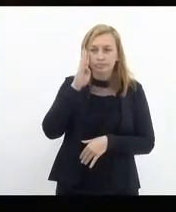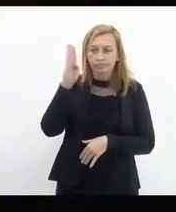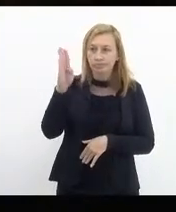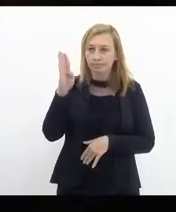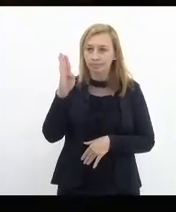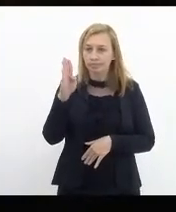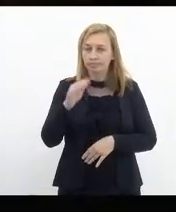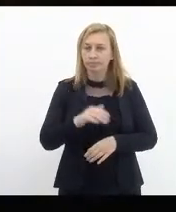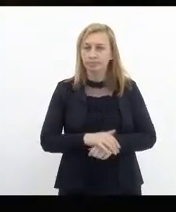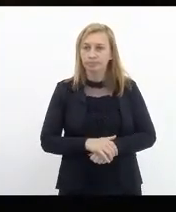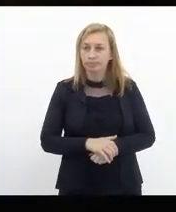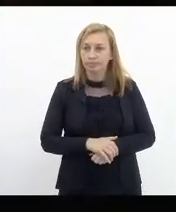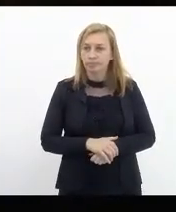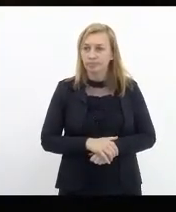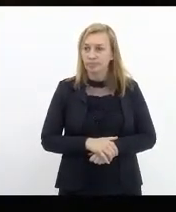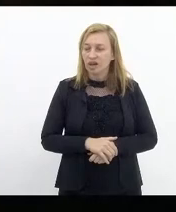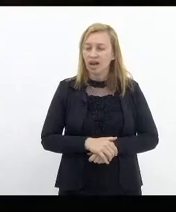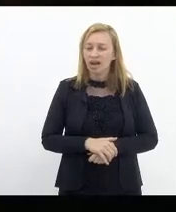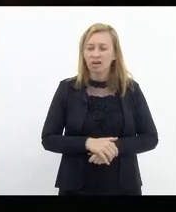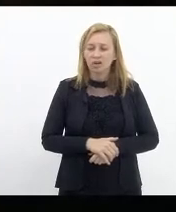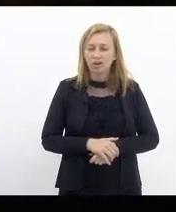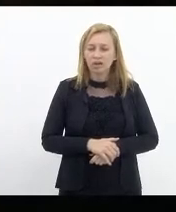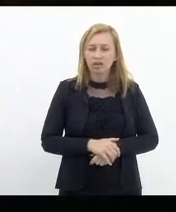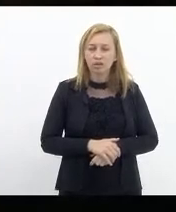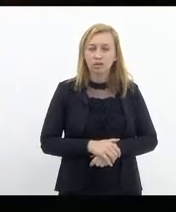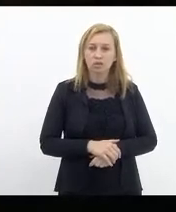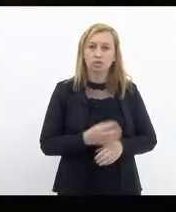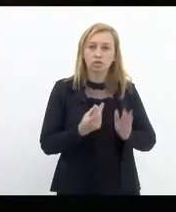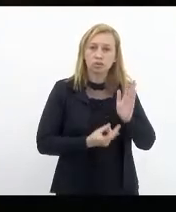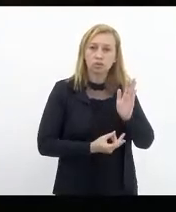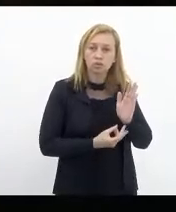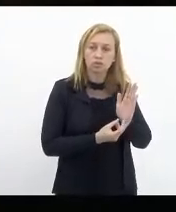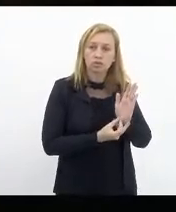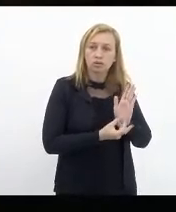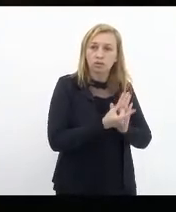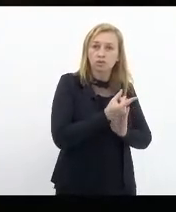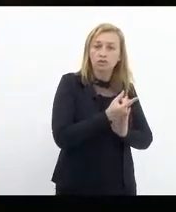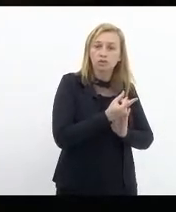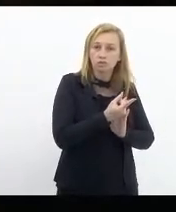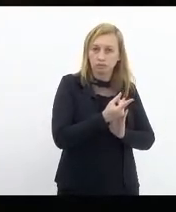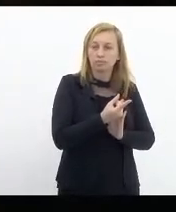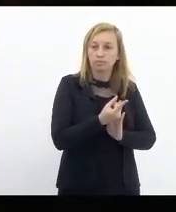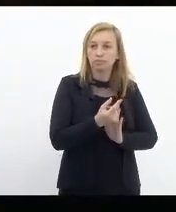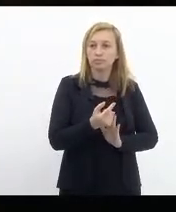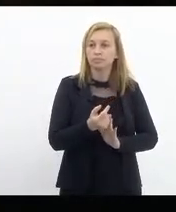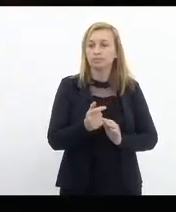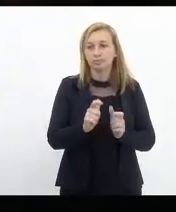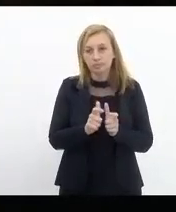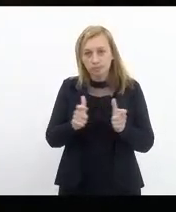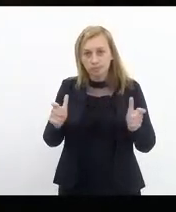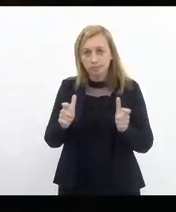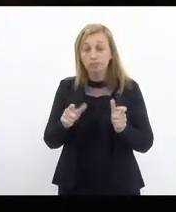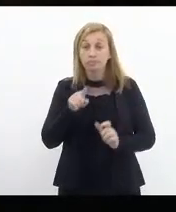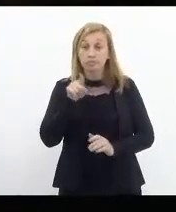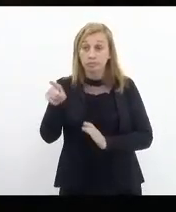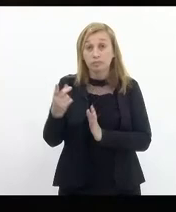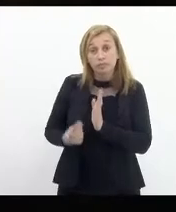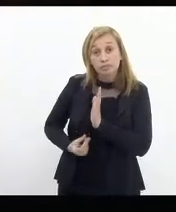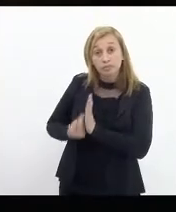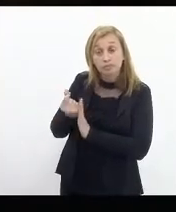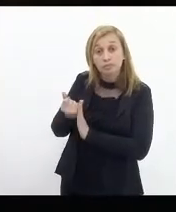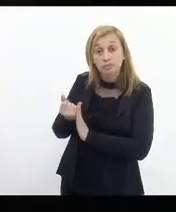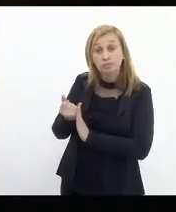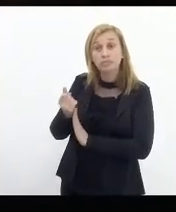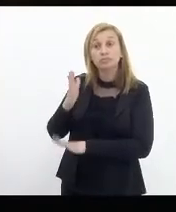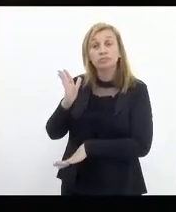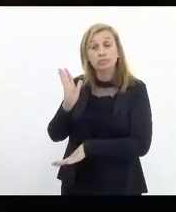quando se vai fazer um investimento de grande porte, esse investimento tem